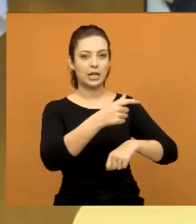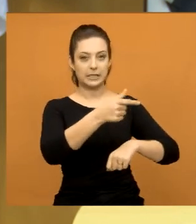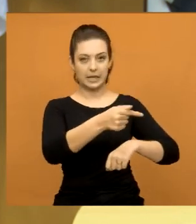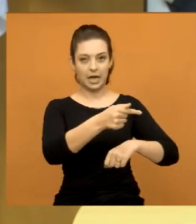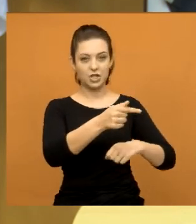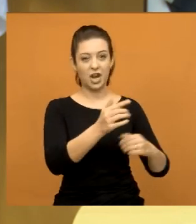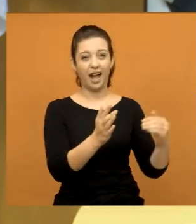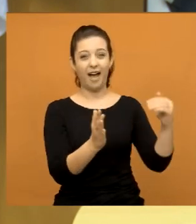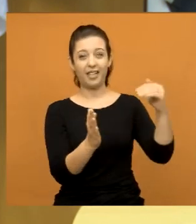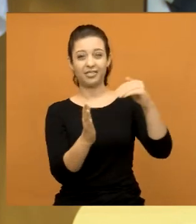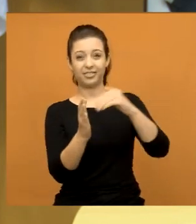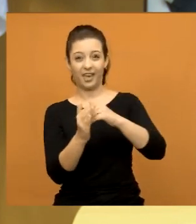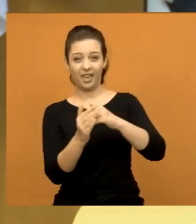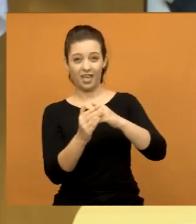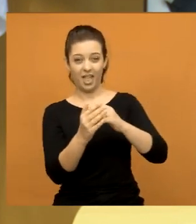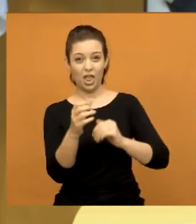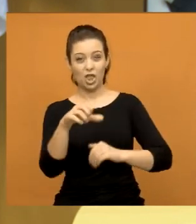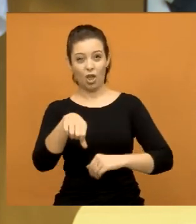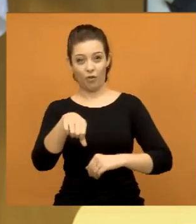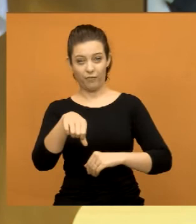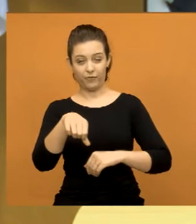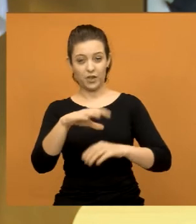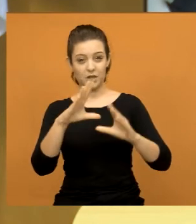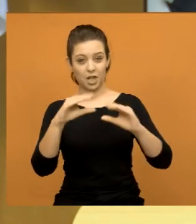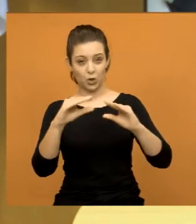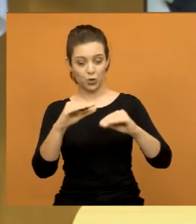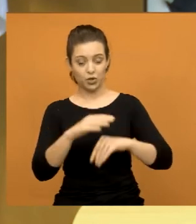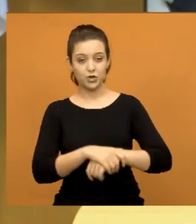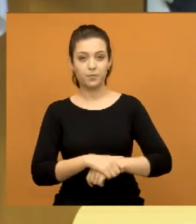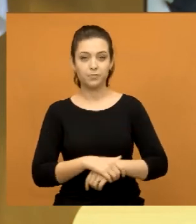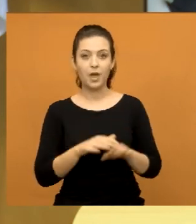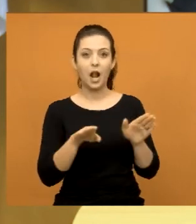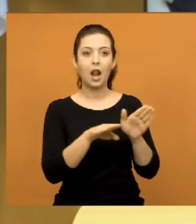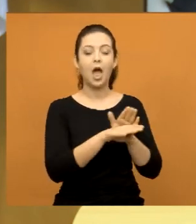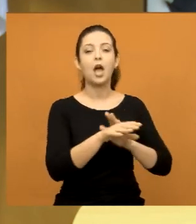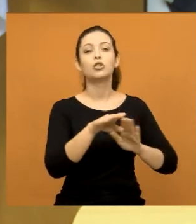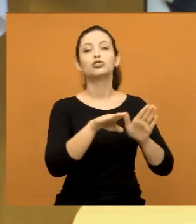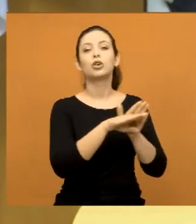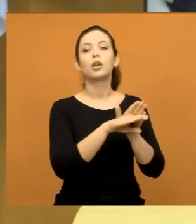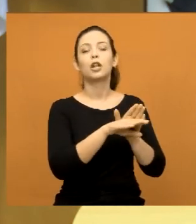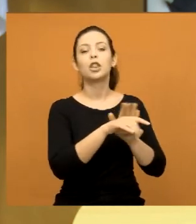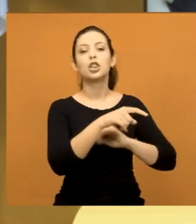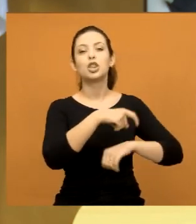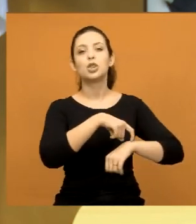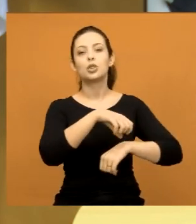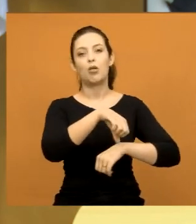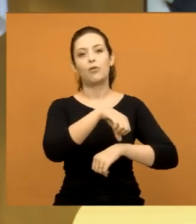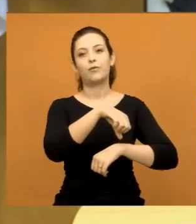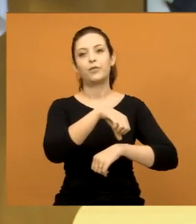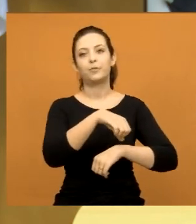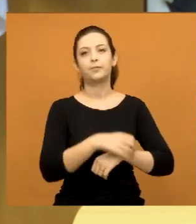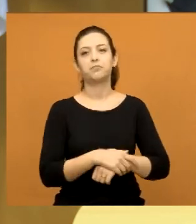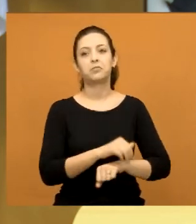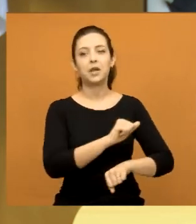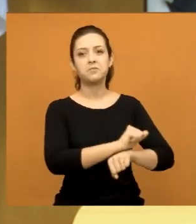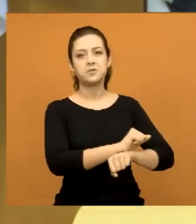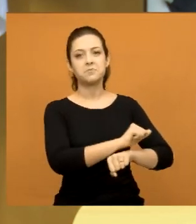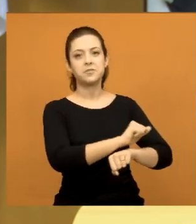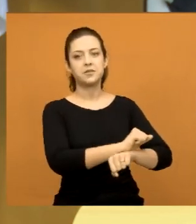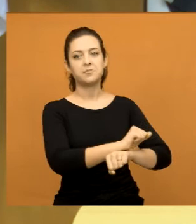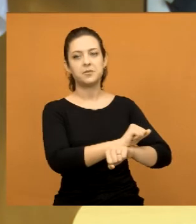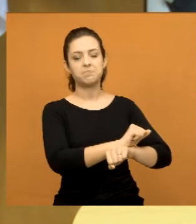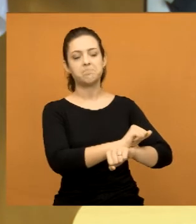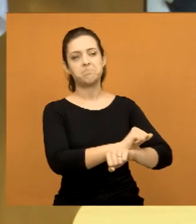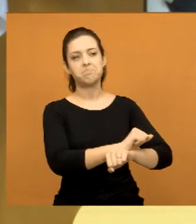até a 21 horas. Estava esperando. Cheguei lá 21 horas e fiquei ali também